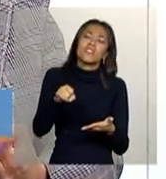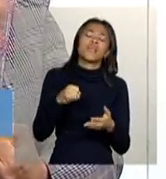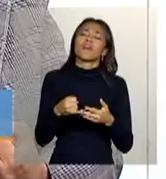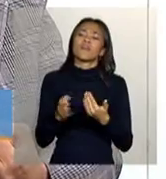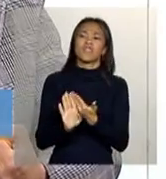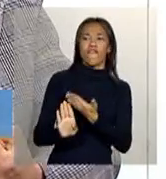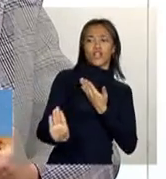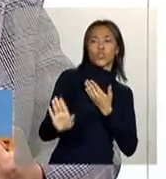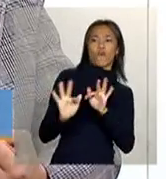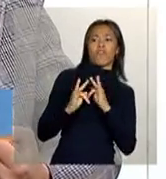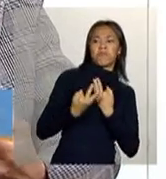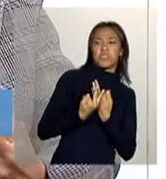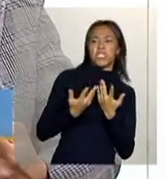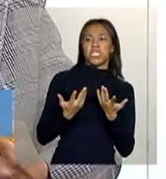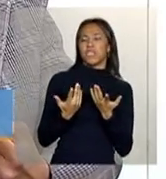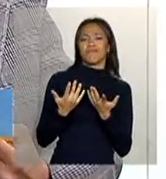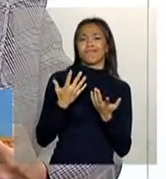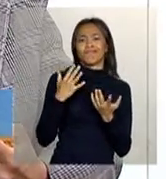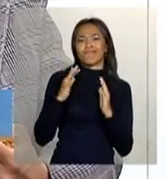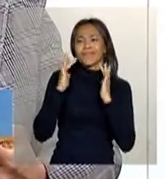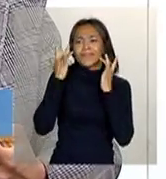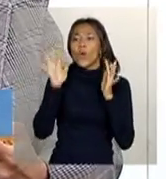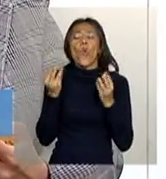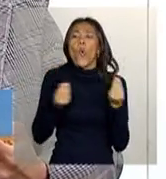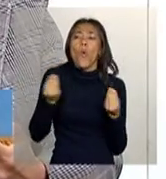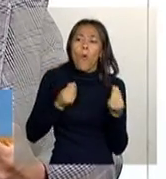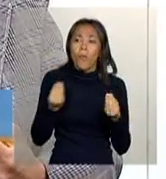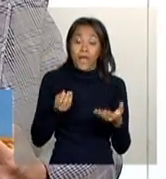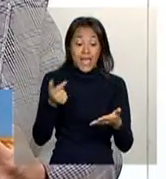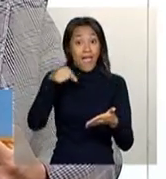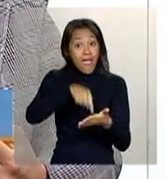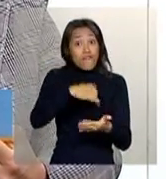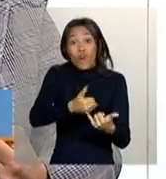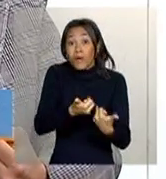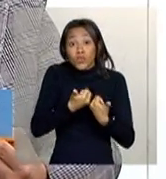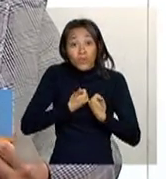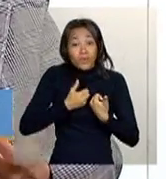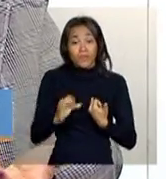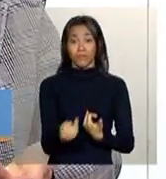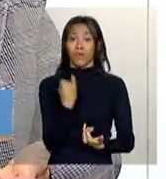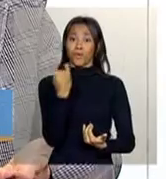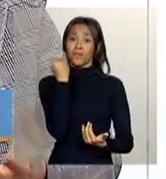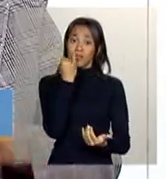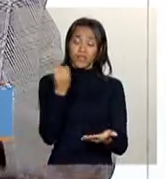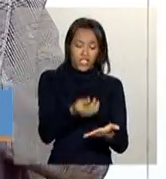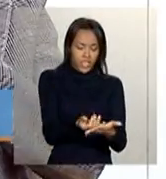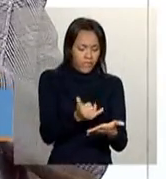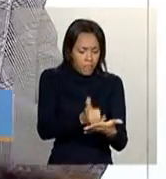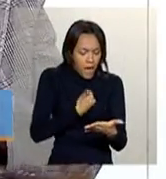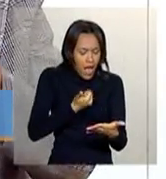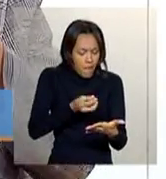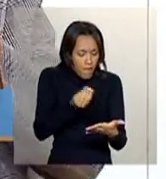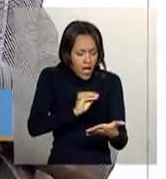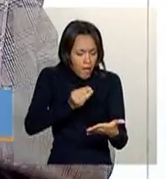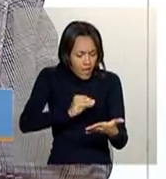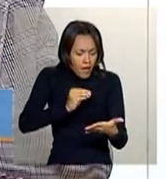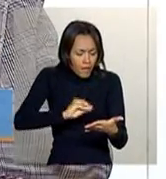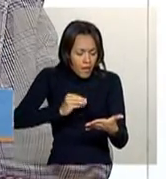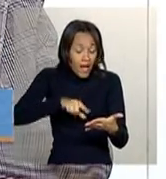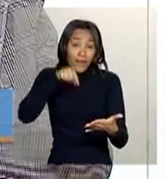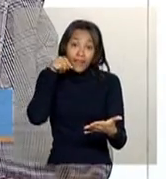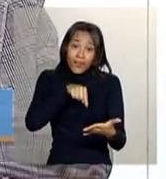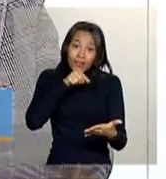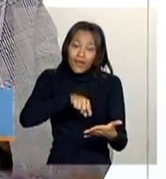da família e acabou se perdendo o vínculo. Então, ele traz uma série de informações ali que permite que aí vai ser um processo que